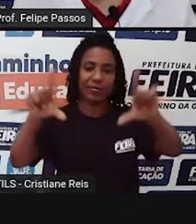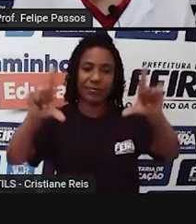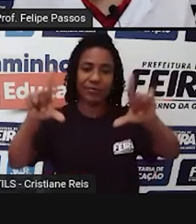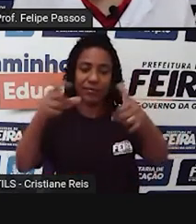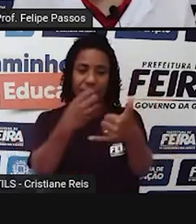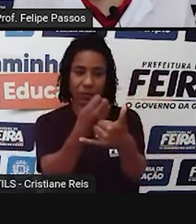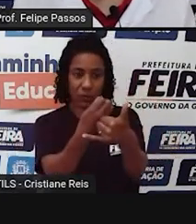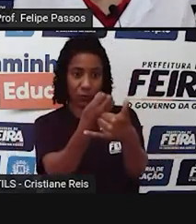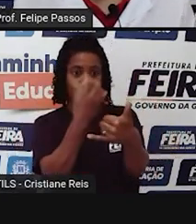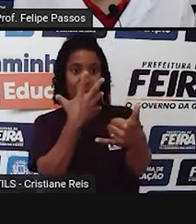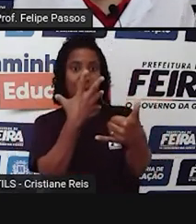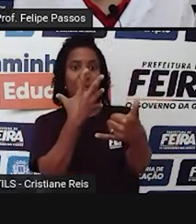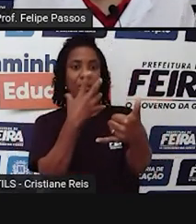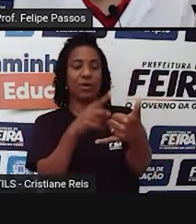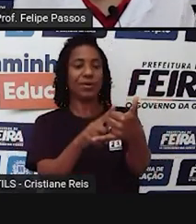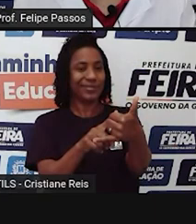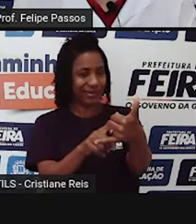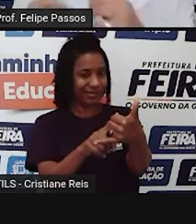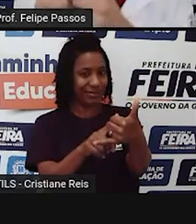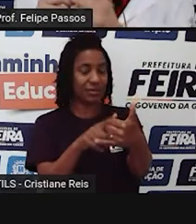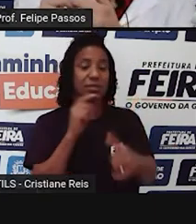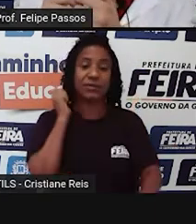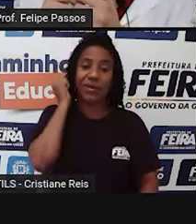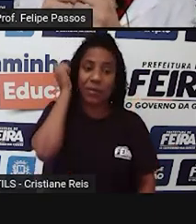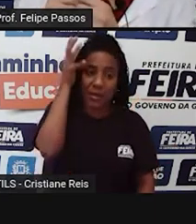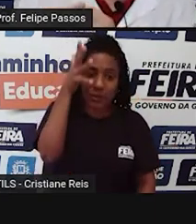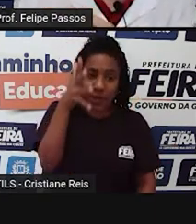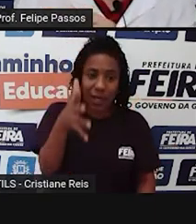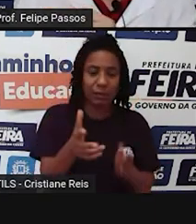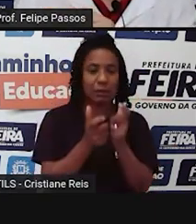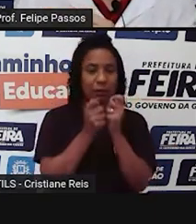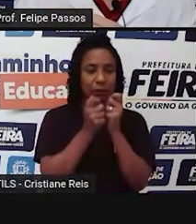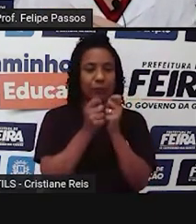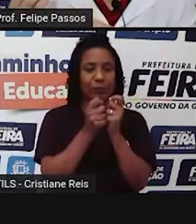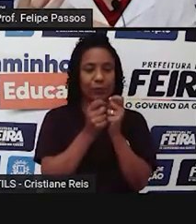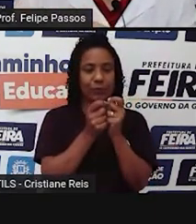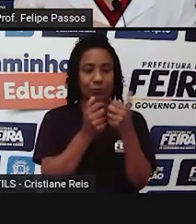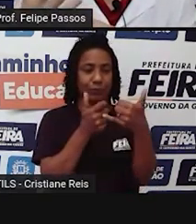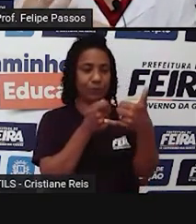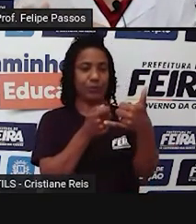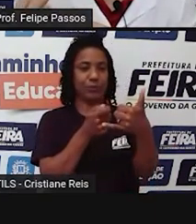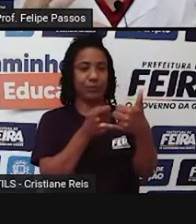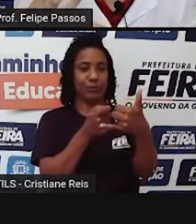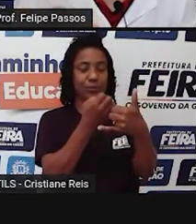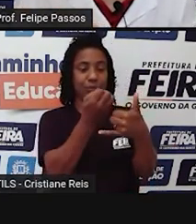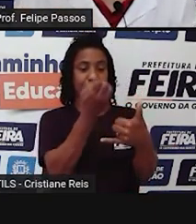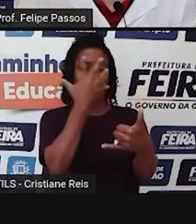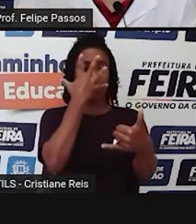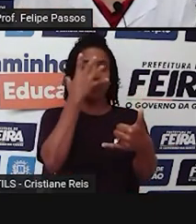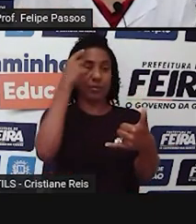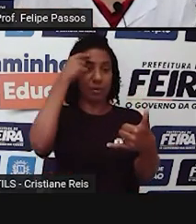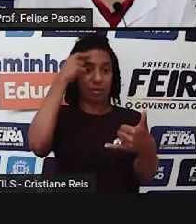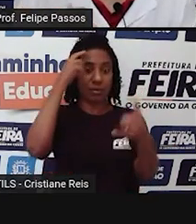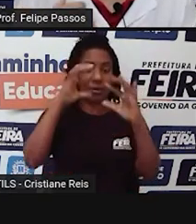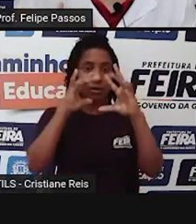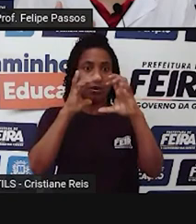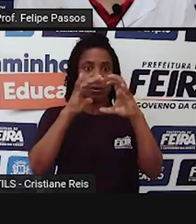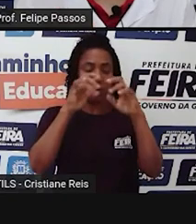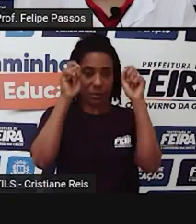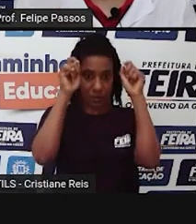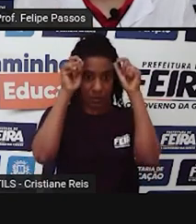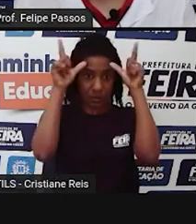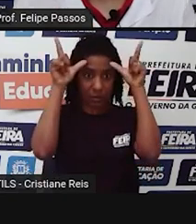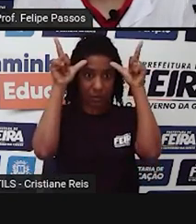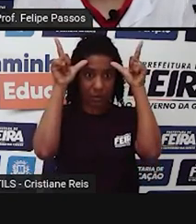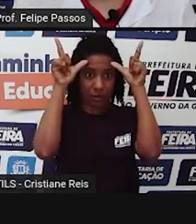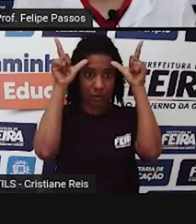Então se a gente fica tarde da noite, lá ó, no celular, você está enviando essa luz azul lá para o seu cérebro e o